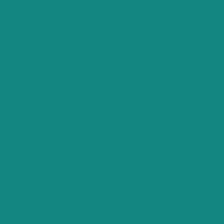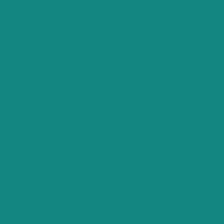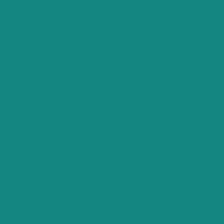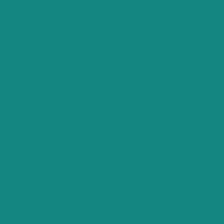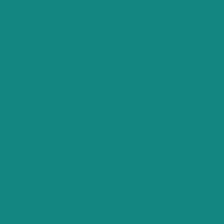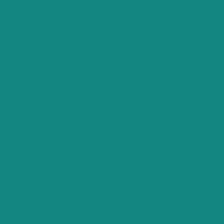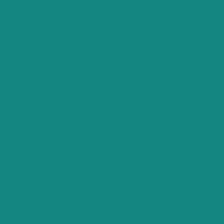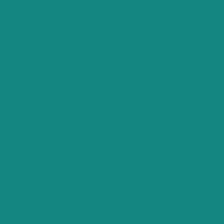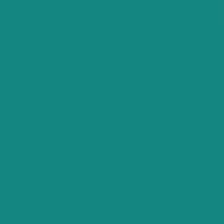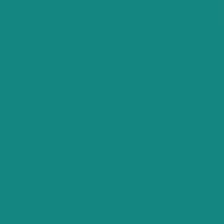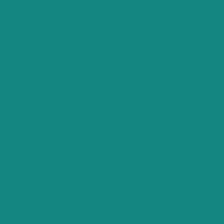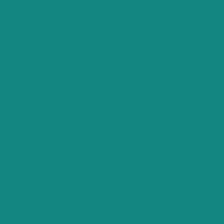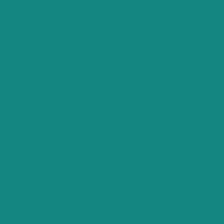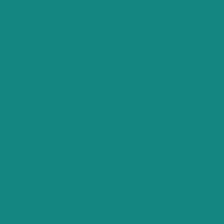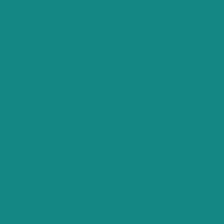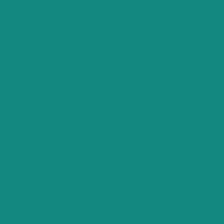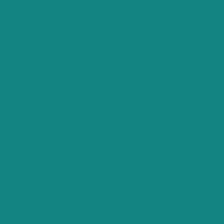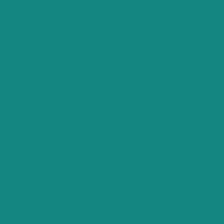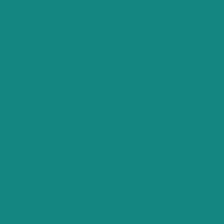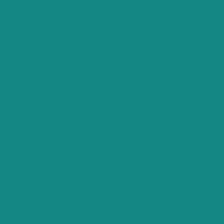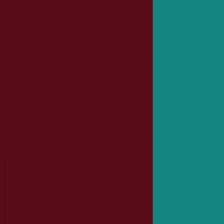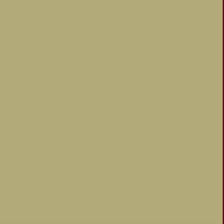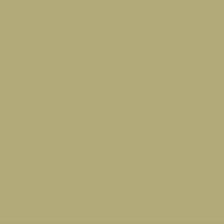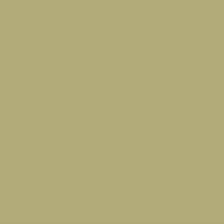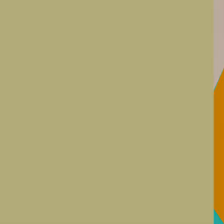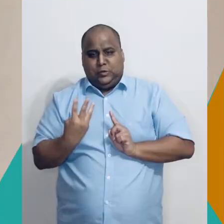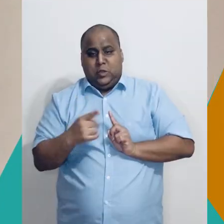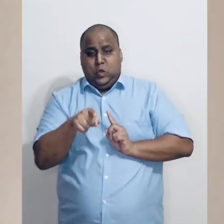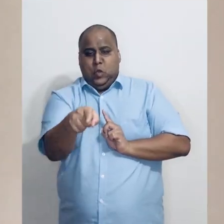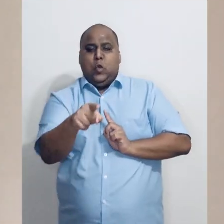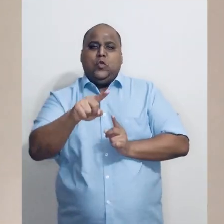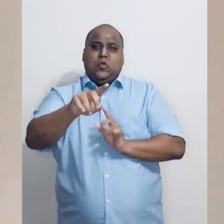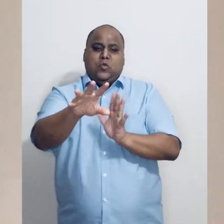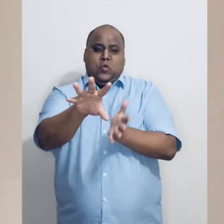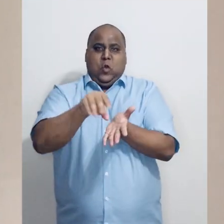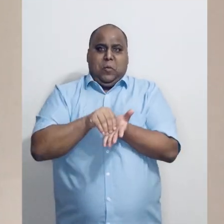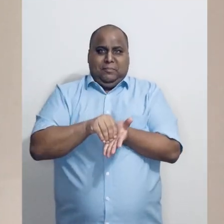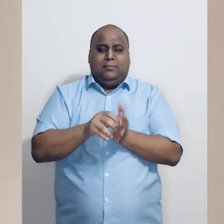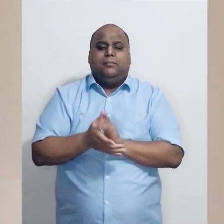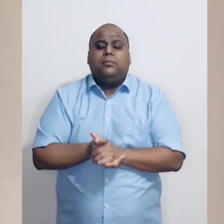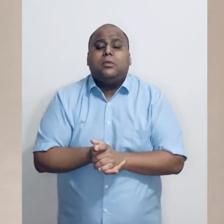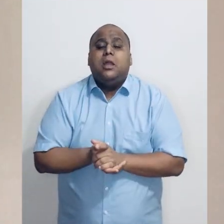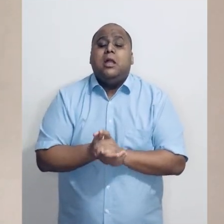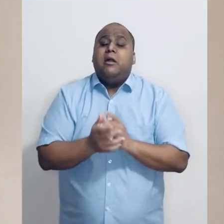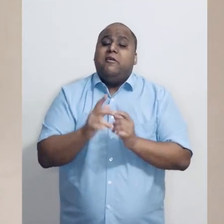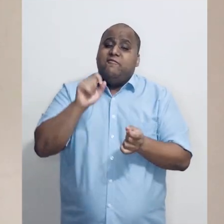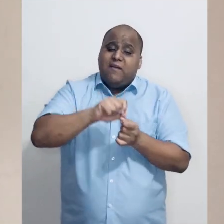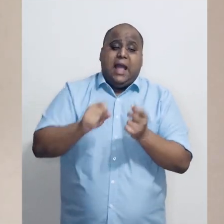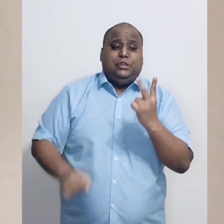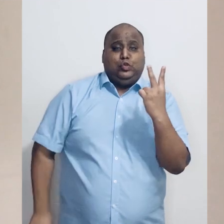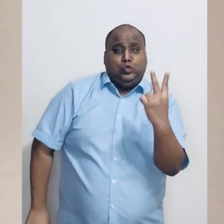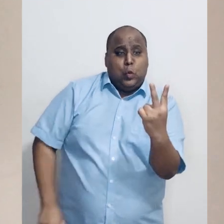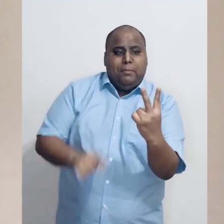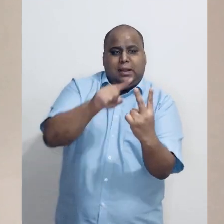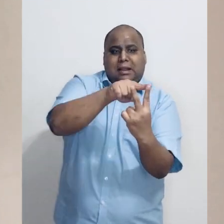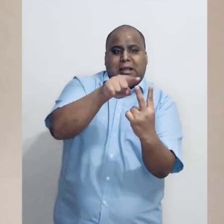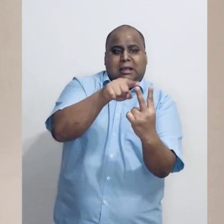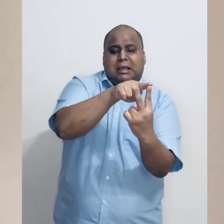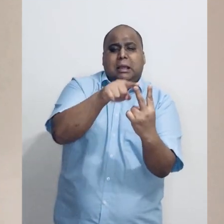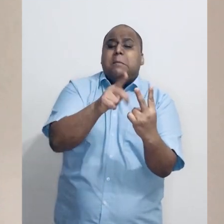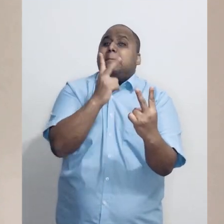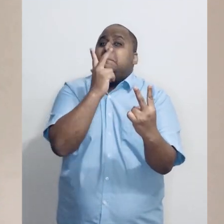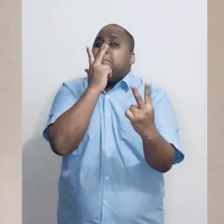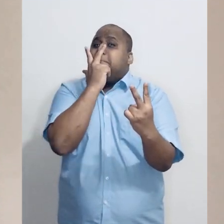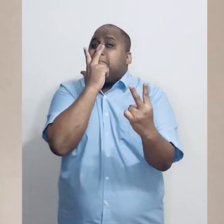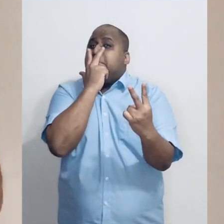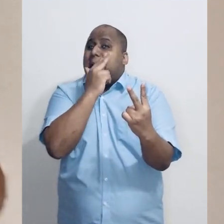Um conta e o outro faz. Você vai jogar em dupla esse jogo, seguindo uma lógica um